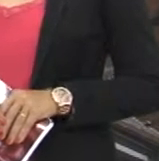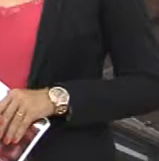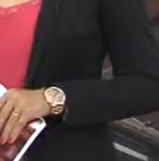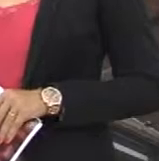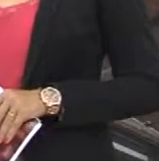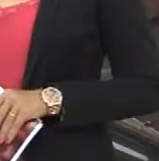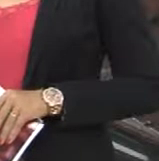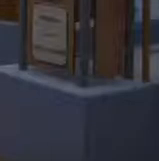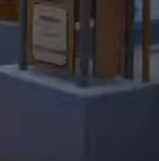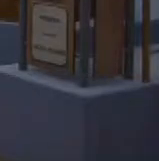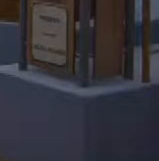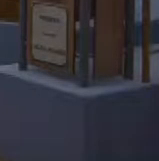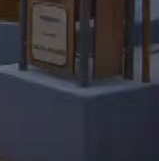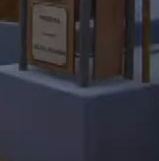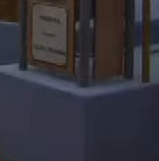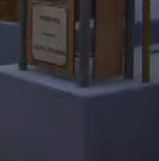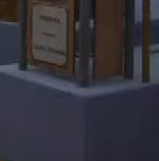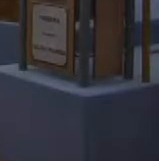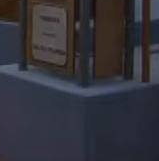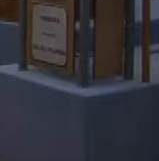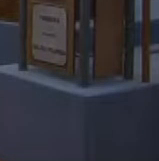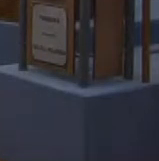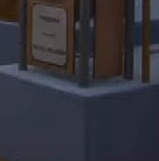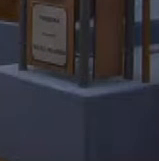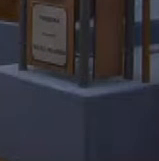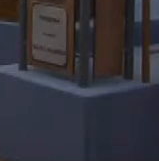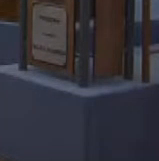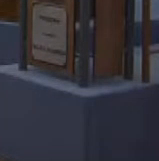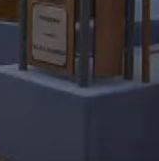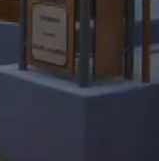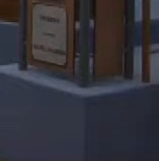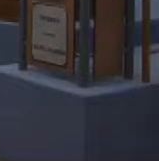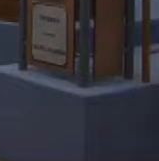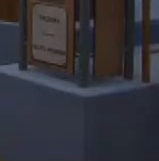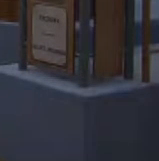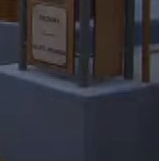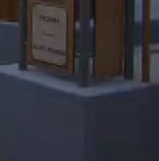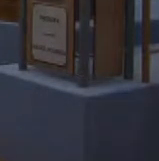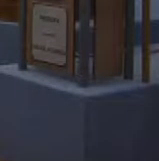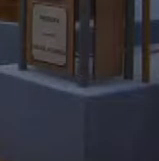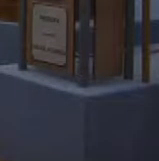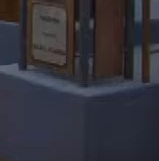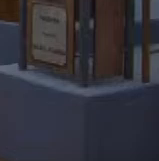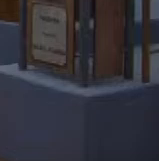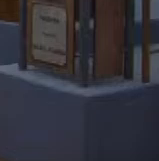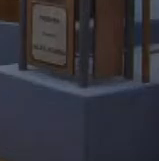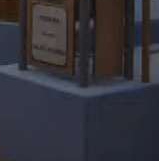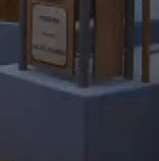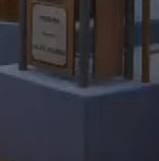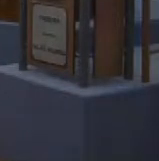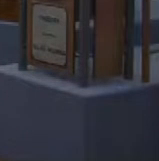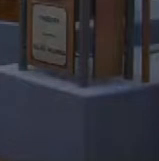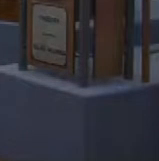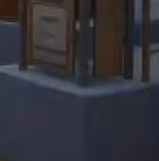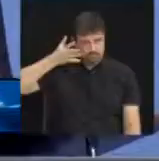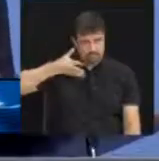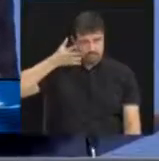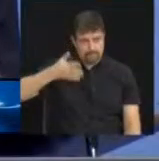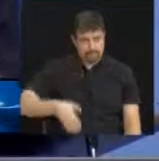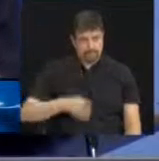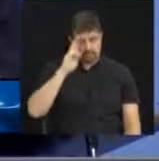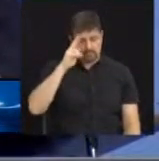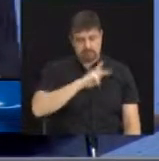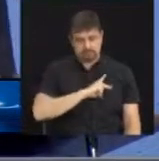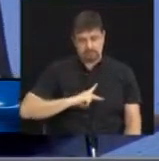vereadores aqui da casa. O valor do IPTU no residencial Cidade Firenze foi motivo de discussão na primeira reunião ordinária do ano